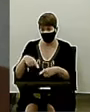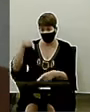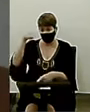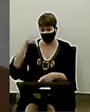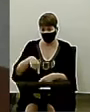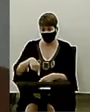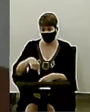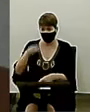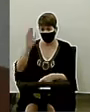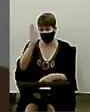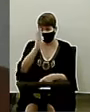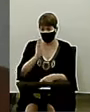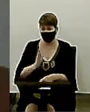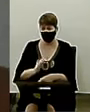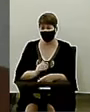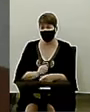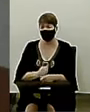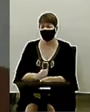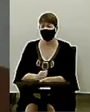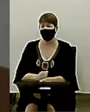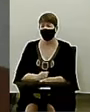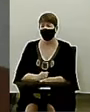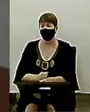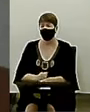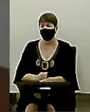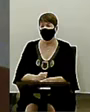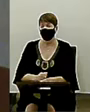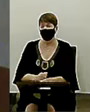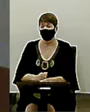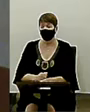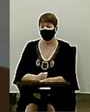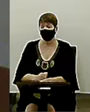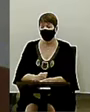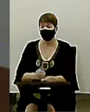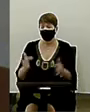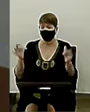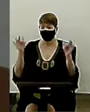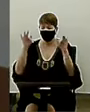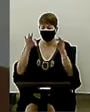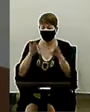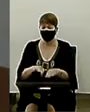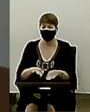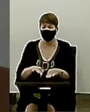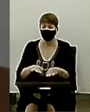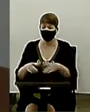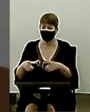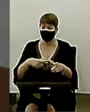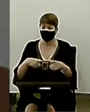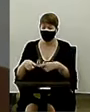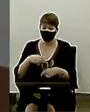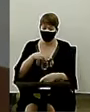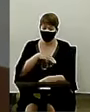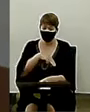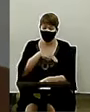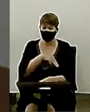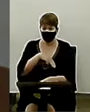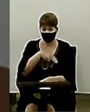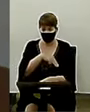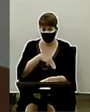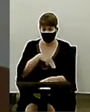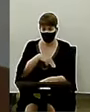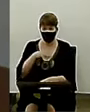juntamente e em cooperação com os presbitérios brasileiros. E, por fim, o trabalho das missões norte